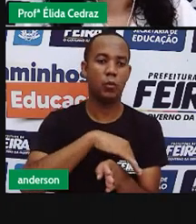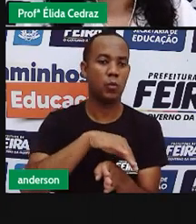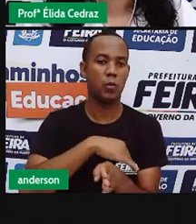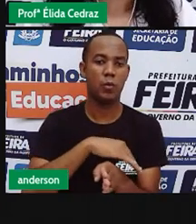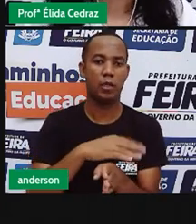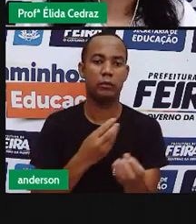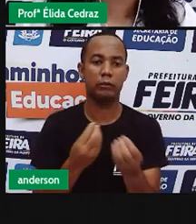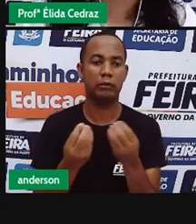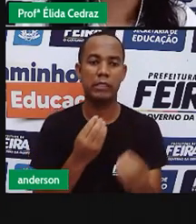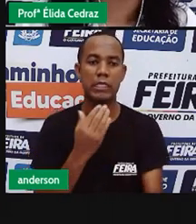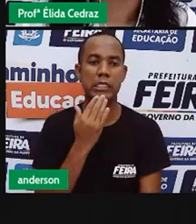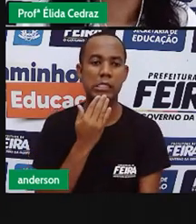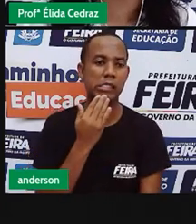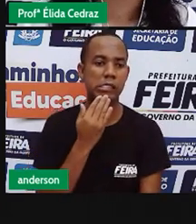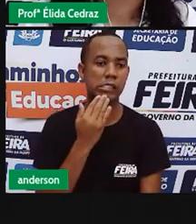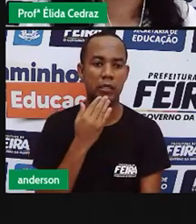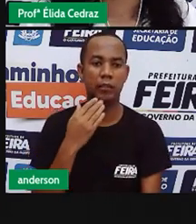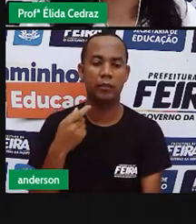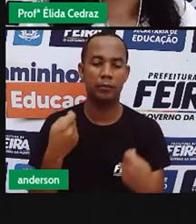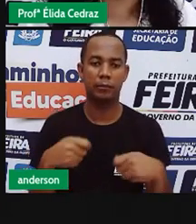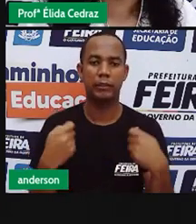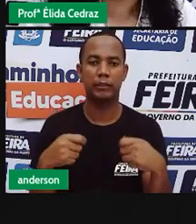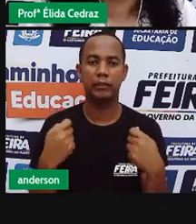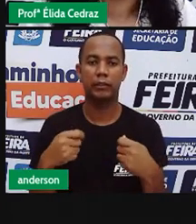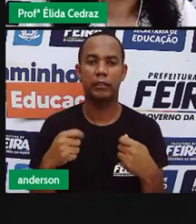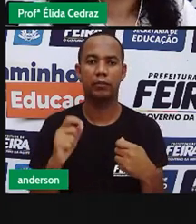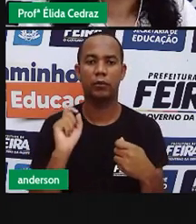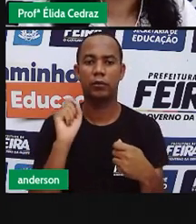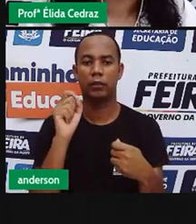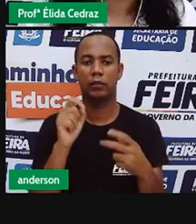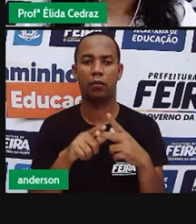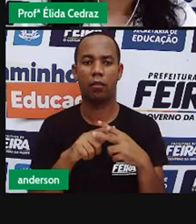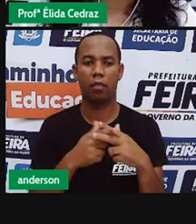conservada e está precisando de manutenção.